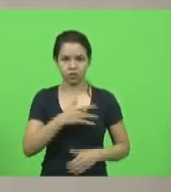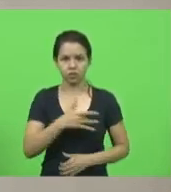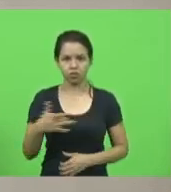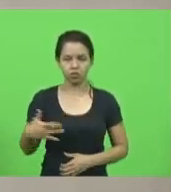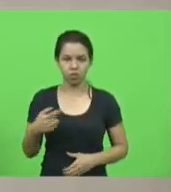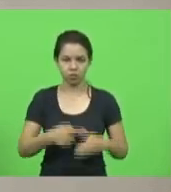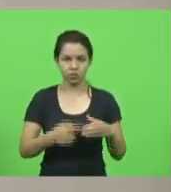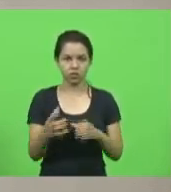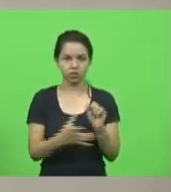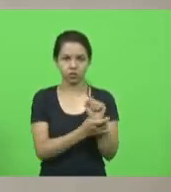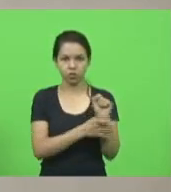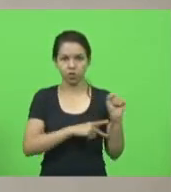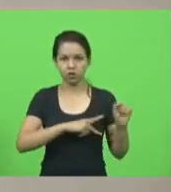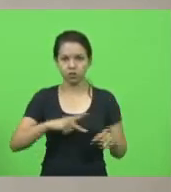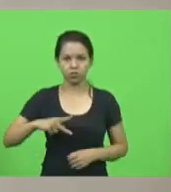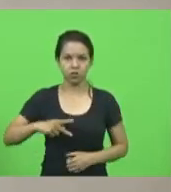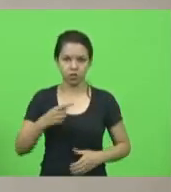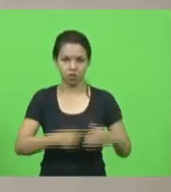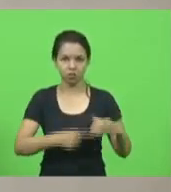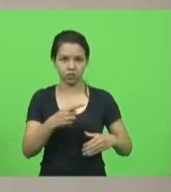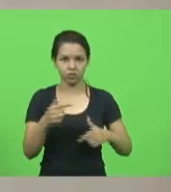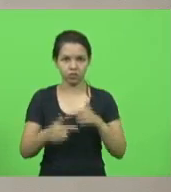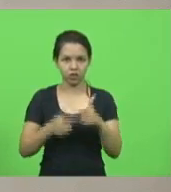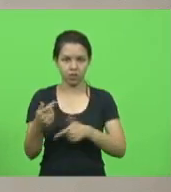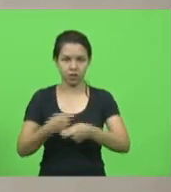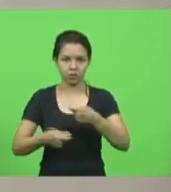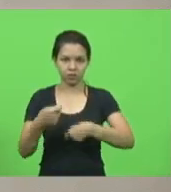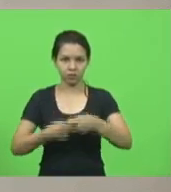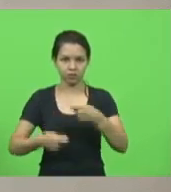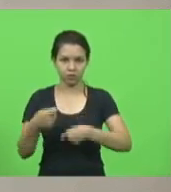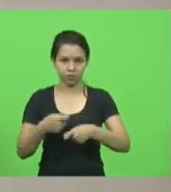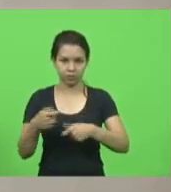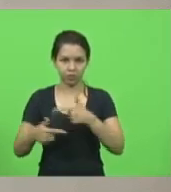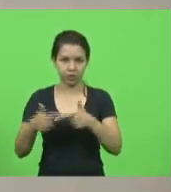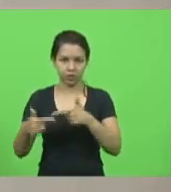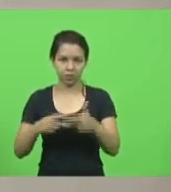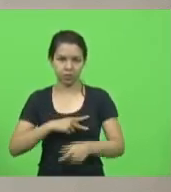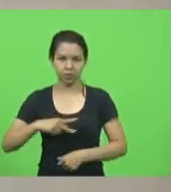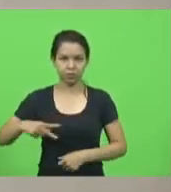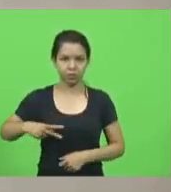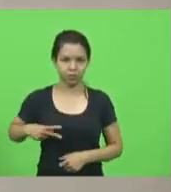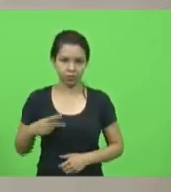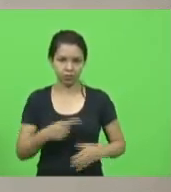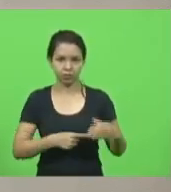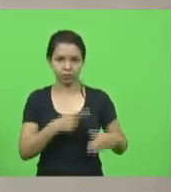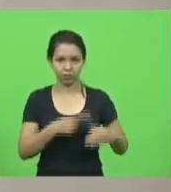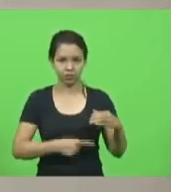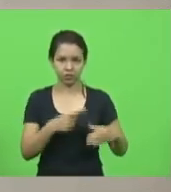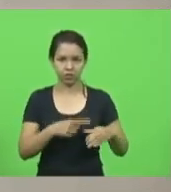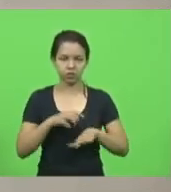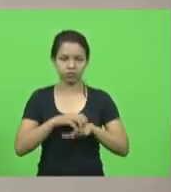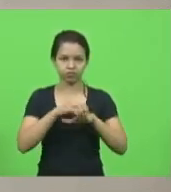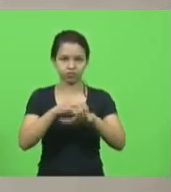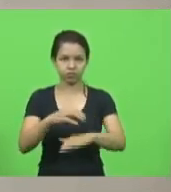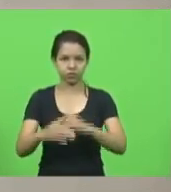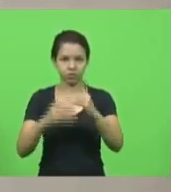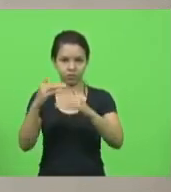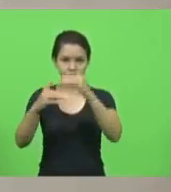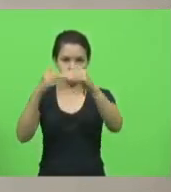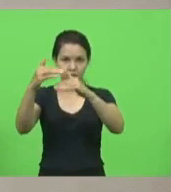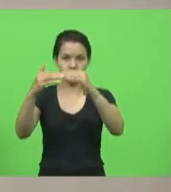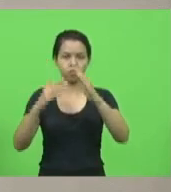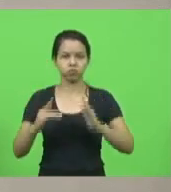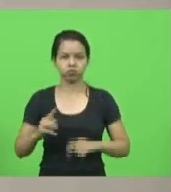Segurança Pública, Comissão de Trabalho, Administração e Serviço Público, Comissão de Transportes e Desenvolvimento Urbano,